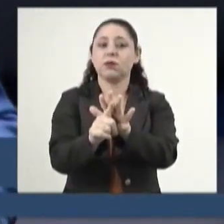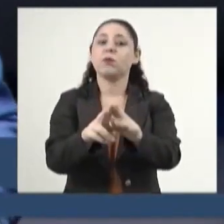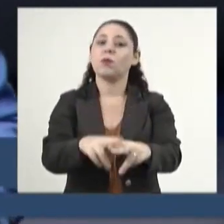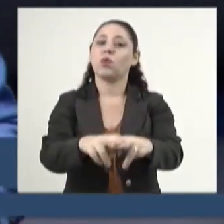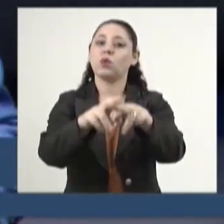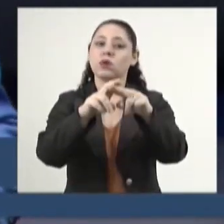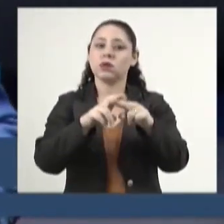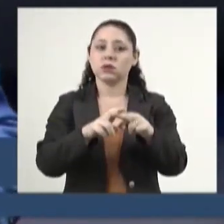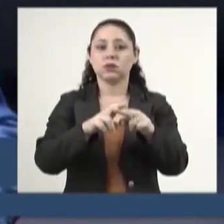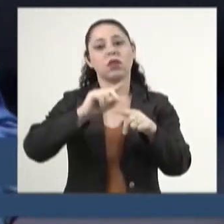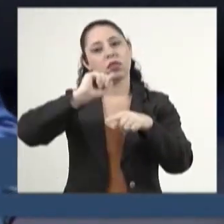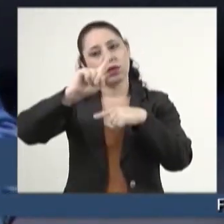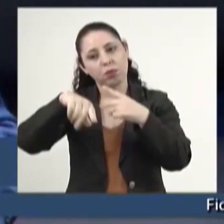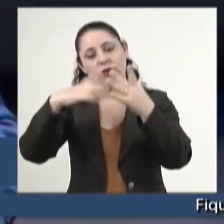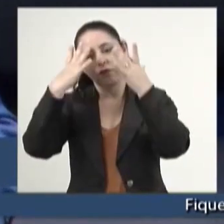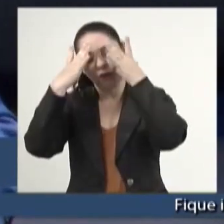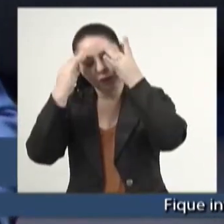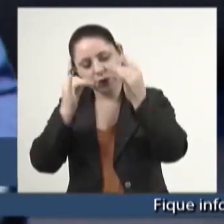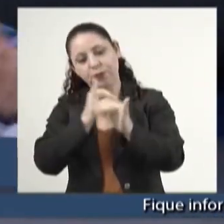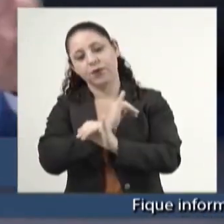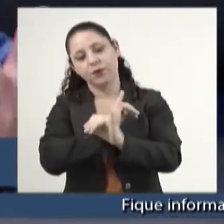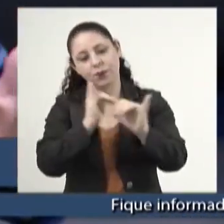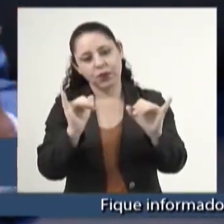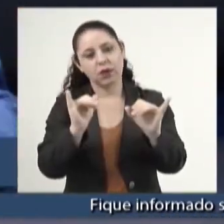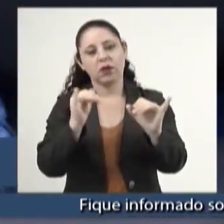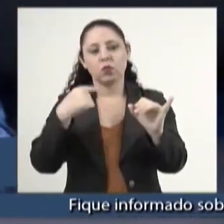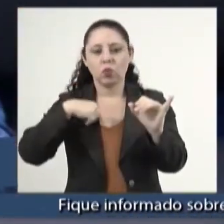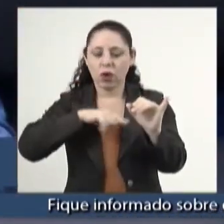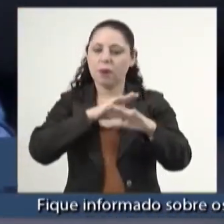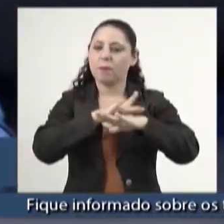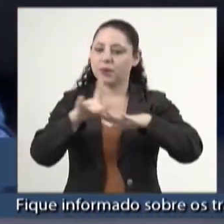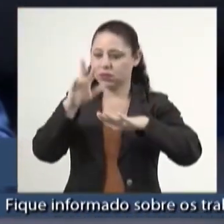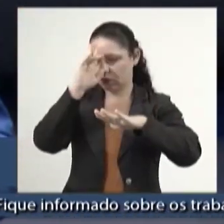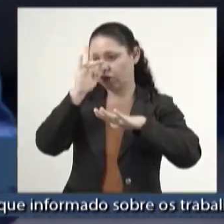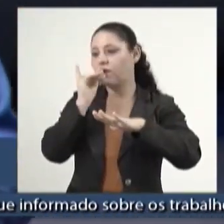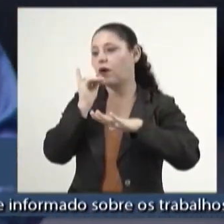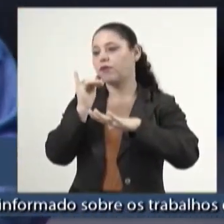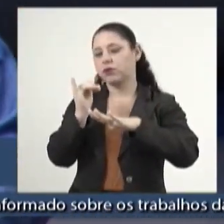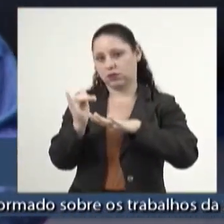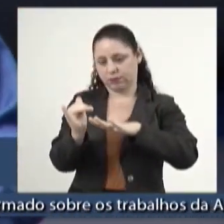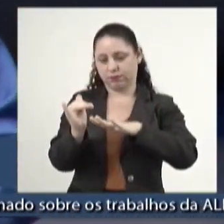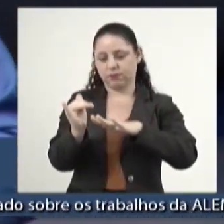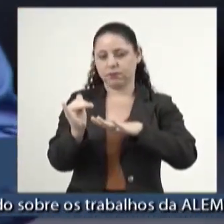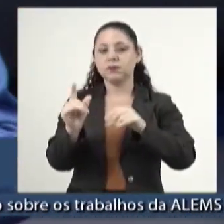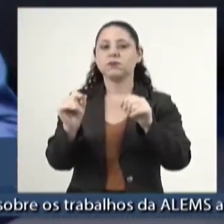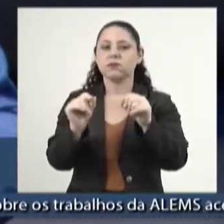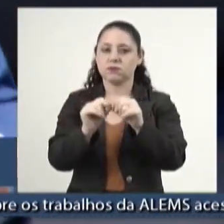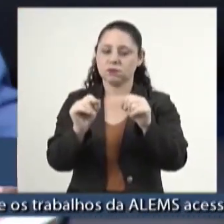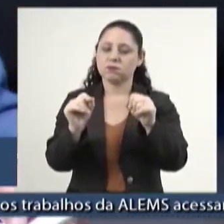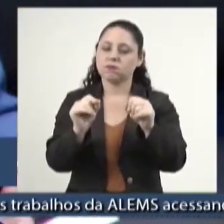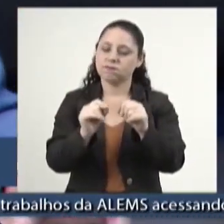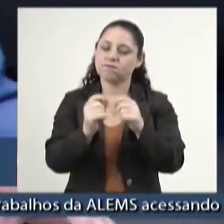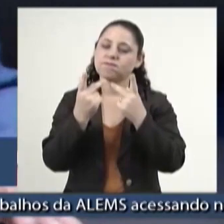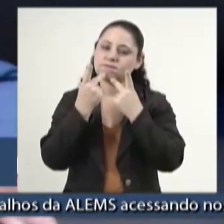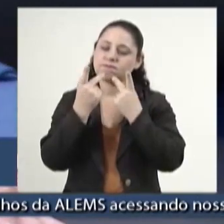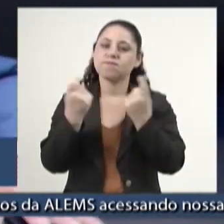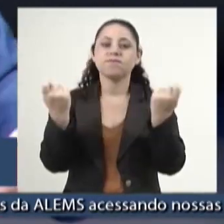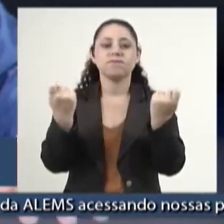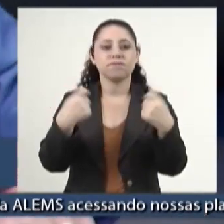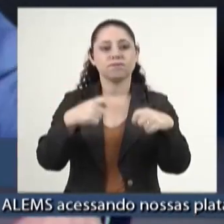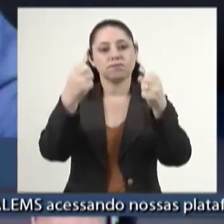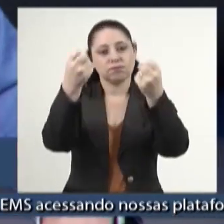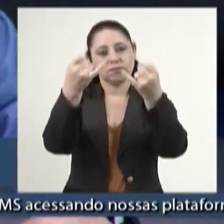que for oficiado ou que for notificada, esta mesa, esta casa, haverá de se manifestar